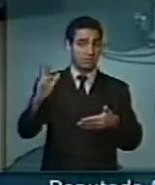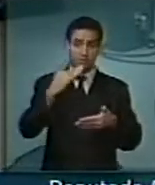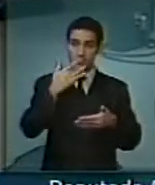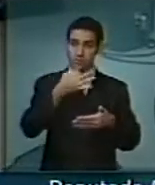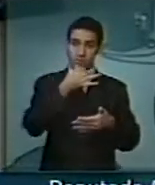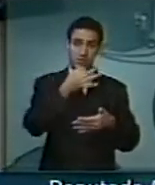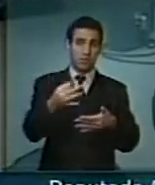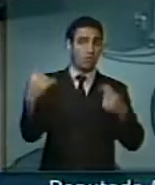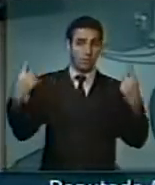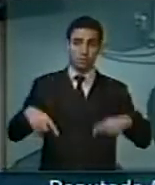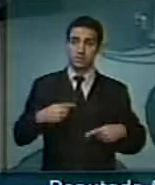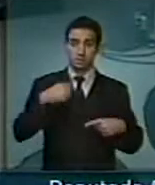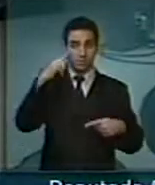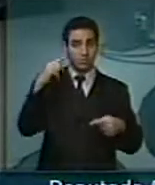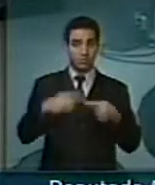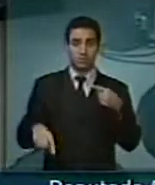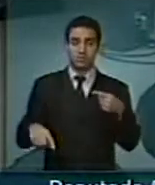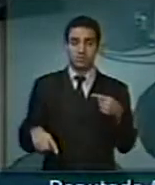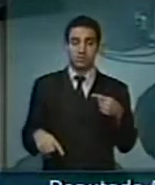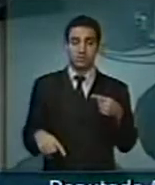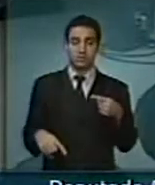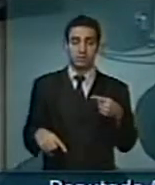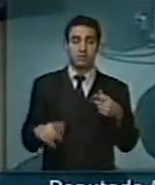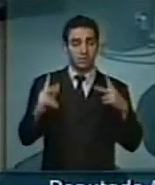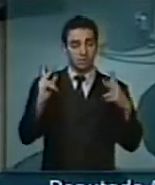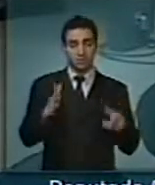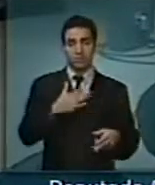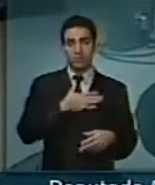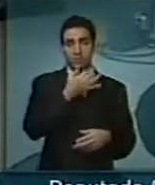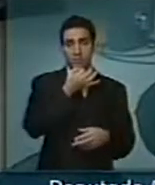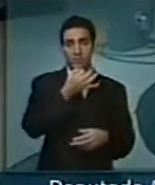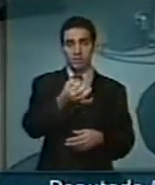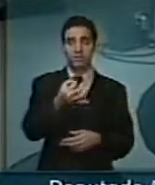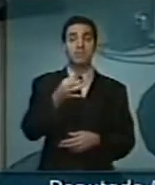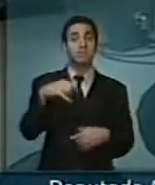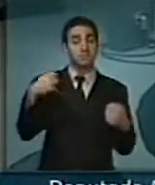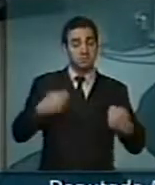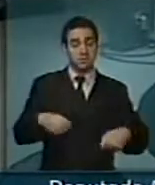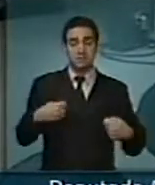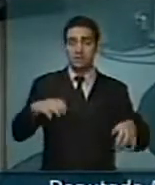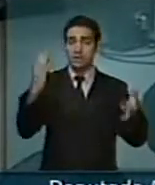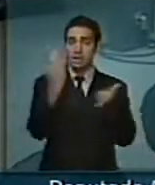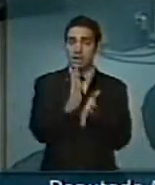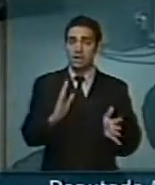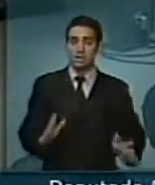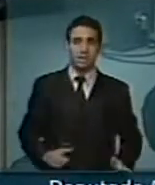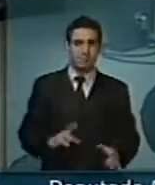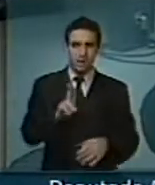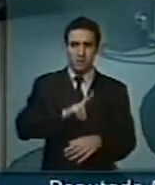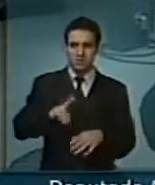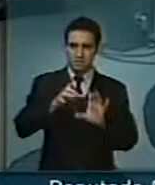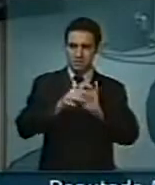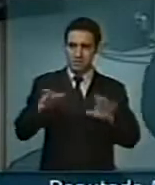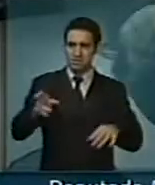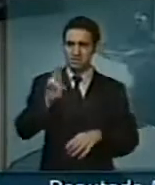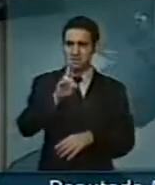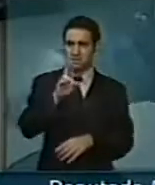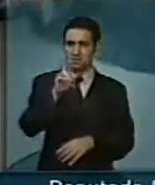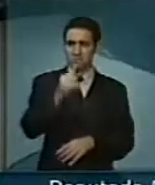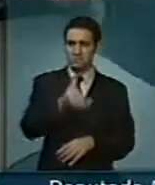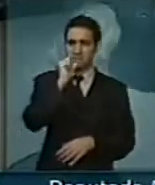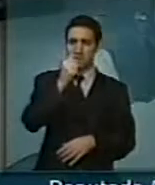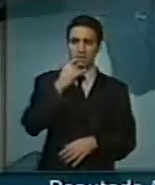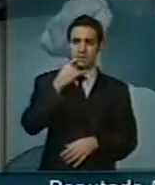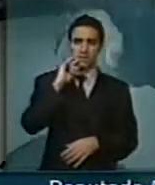como nós, nós achamos que é simbólico, é necessário coibir o consumo do álcool a projetos, inclusive,